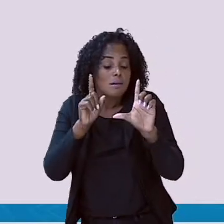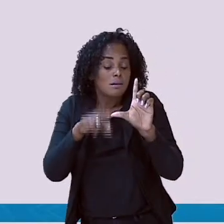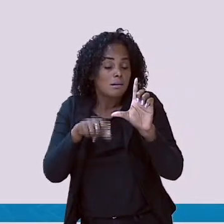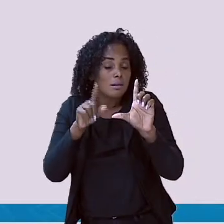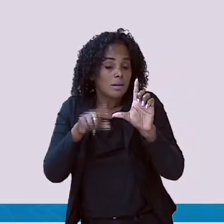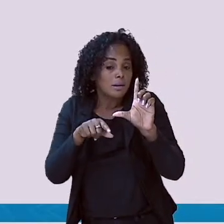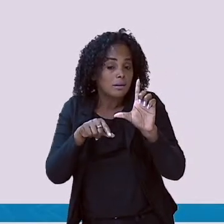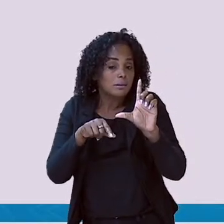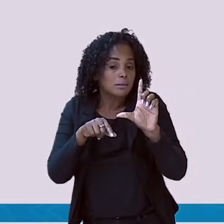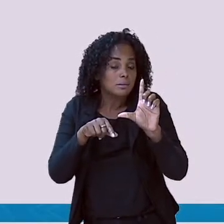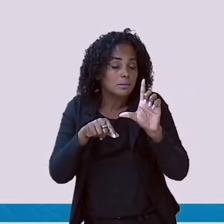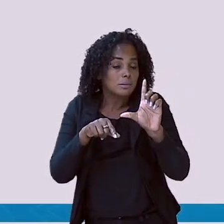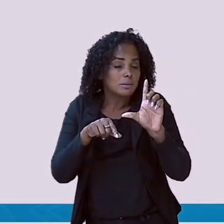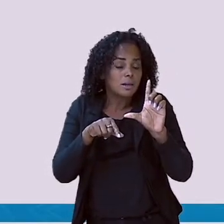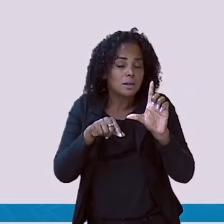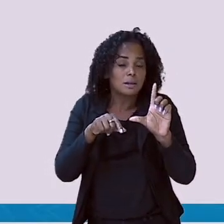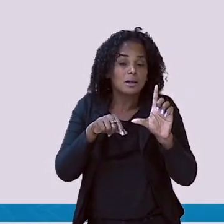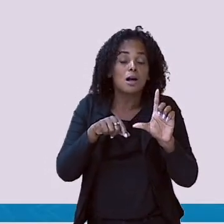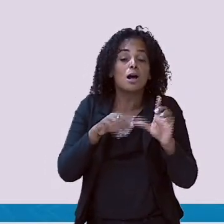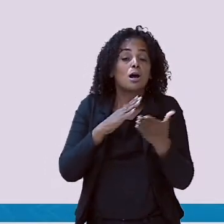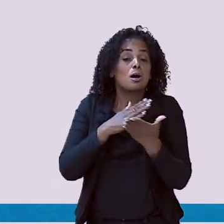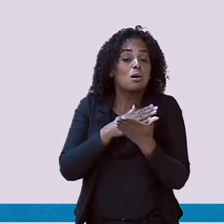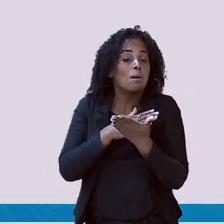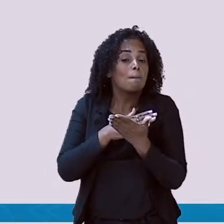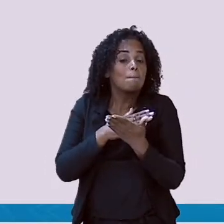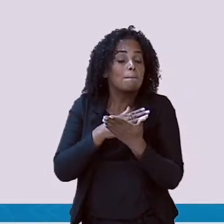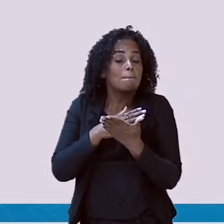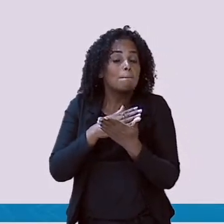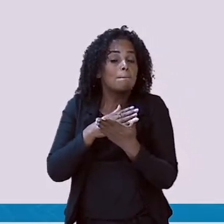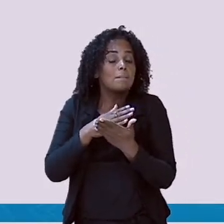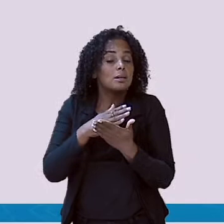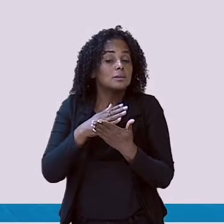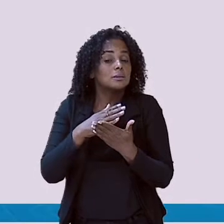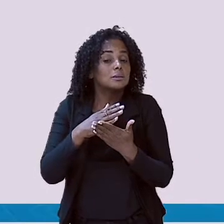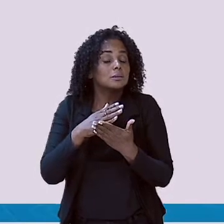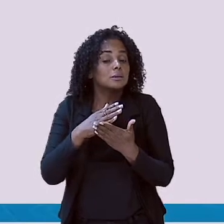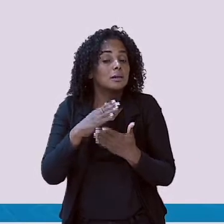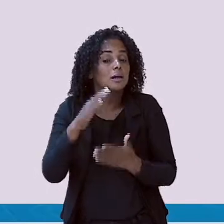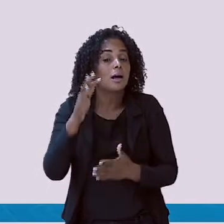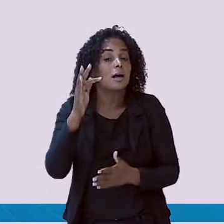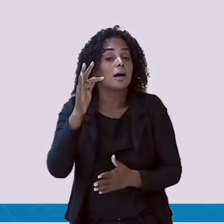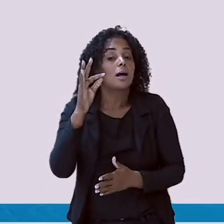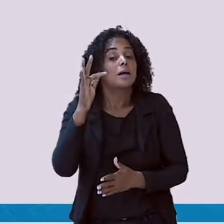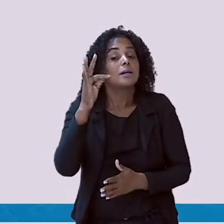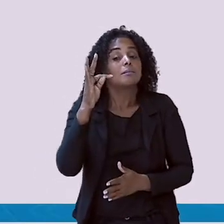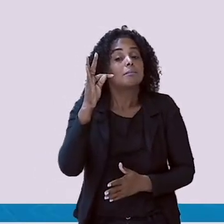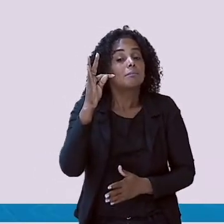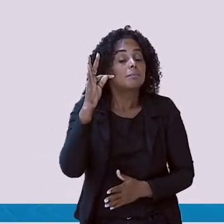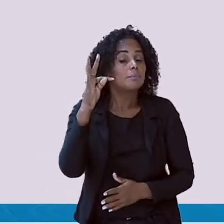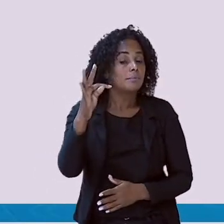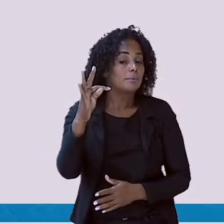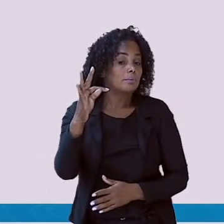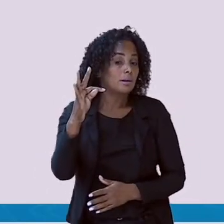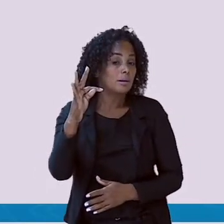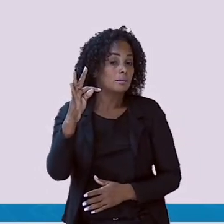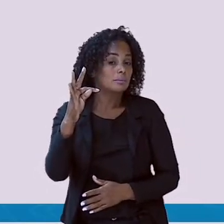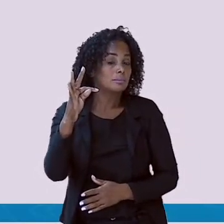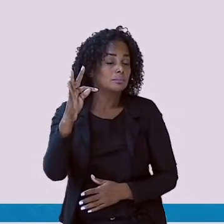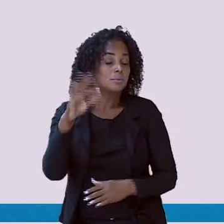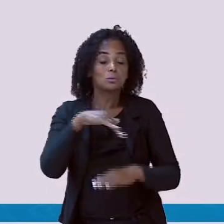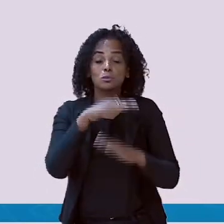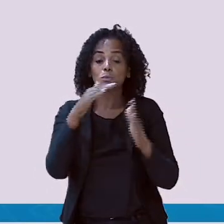da maioria dessas palavras é a letra T. Olha o som!